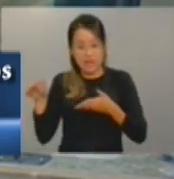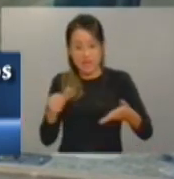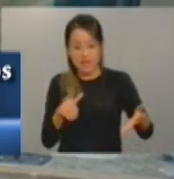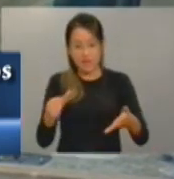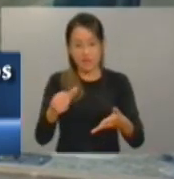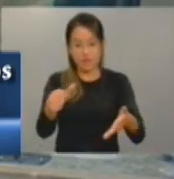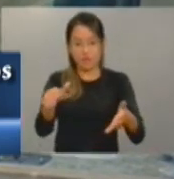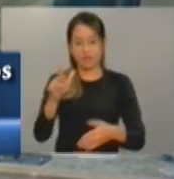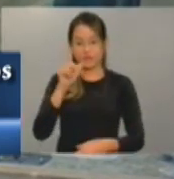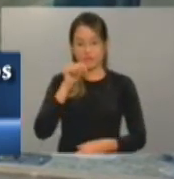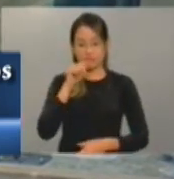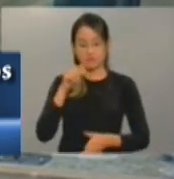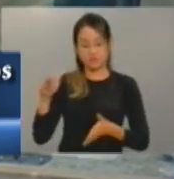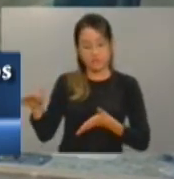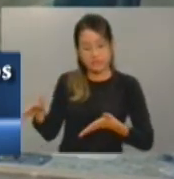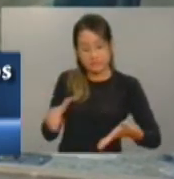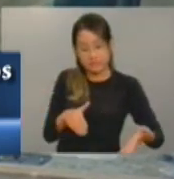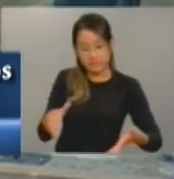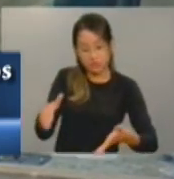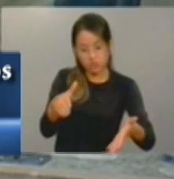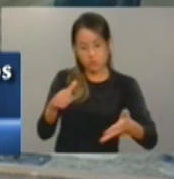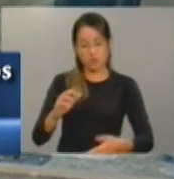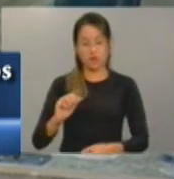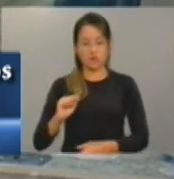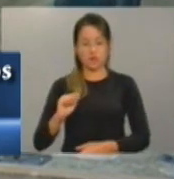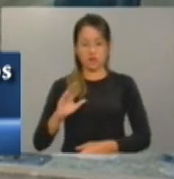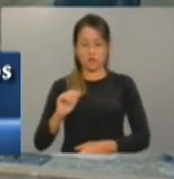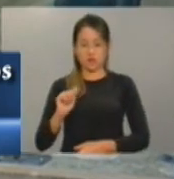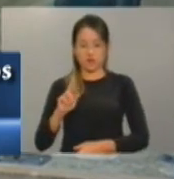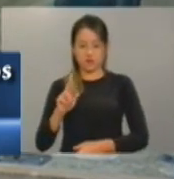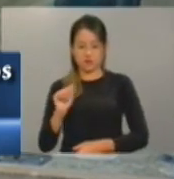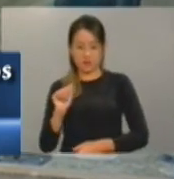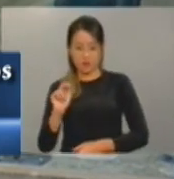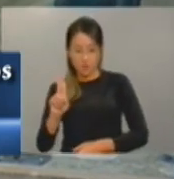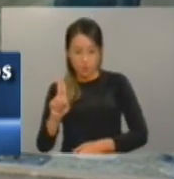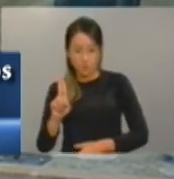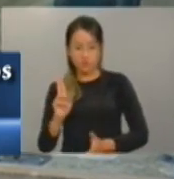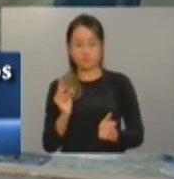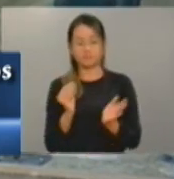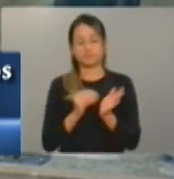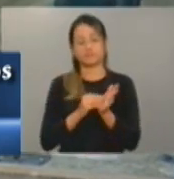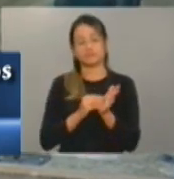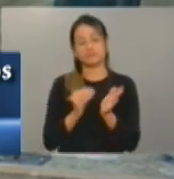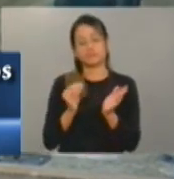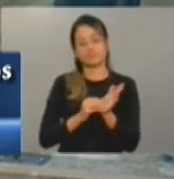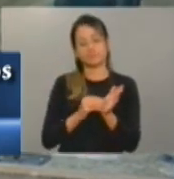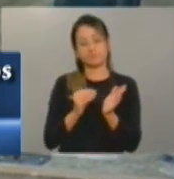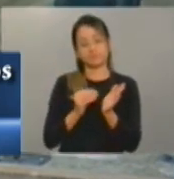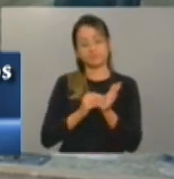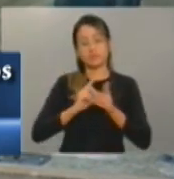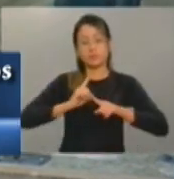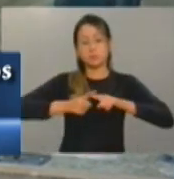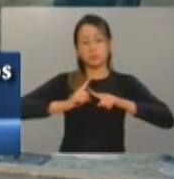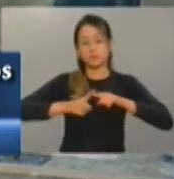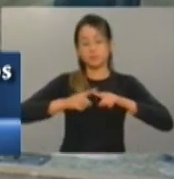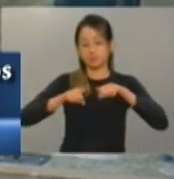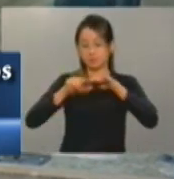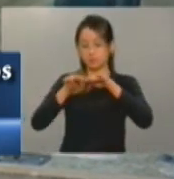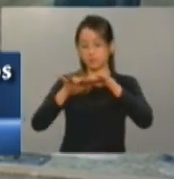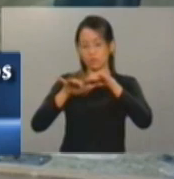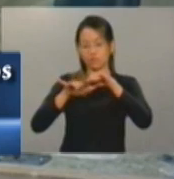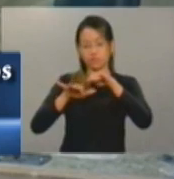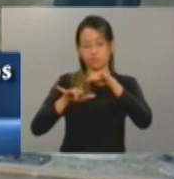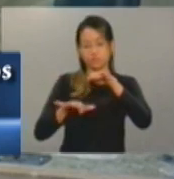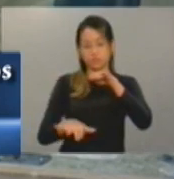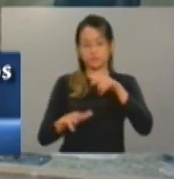questão lá da situação da Arara, fechar as comportas, não abrir esse ano. E realmente desde o início do ano já